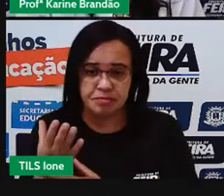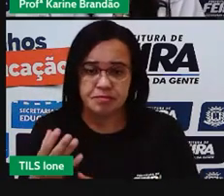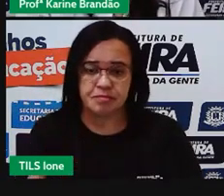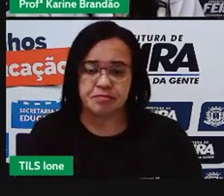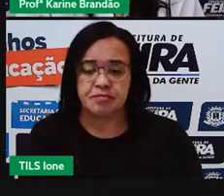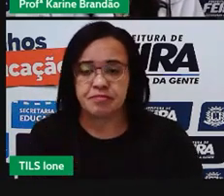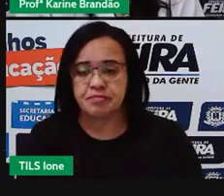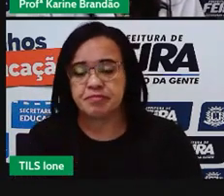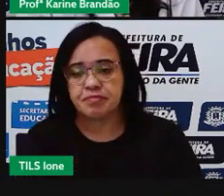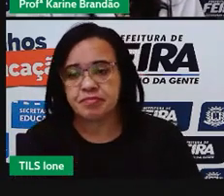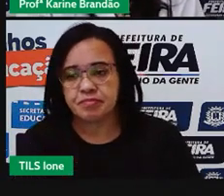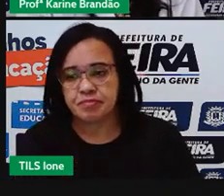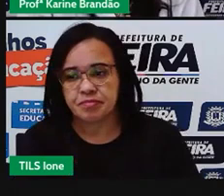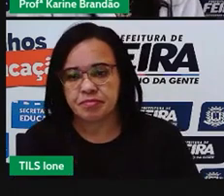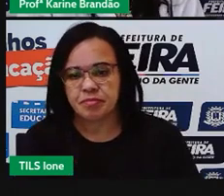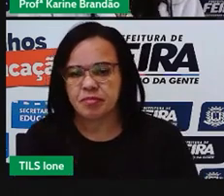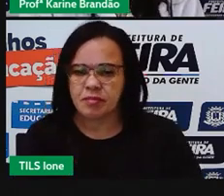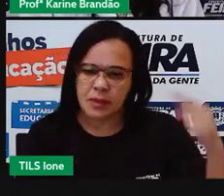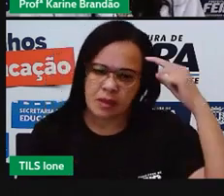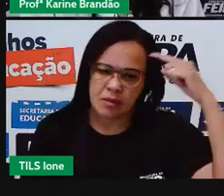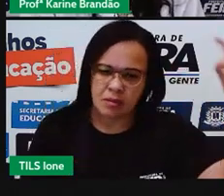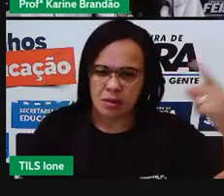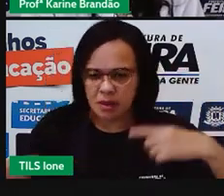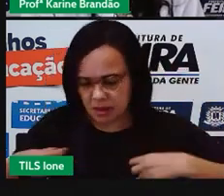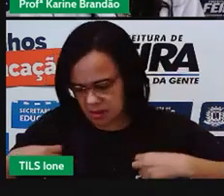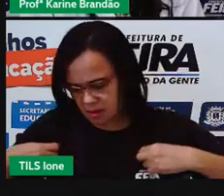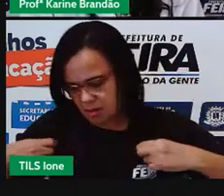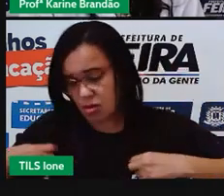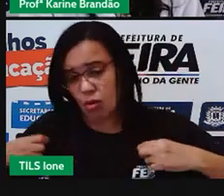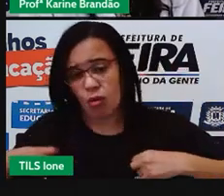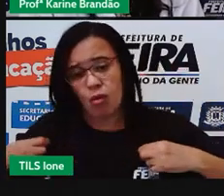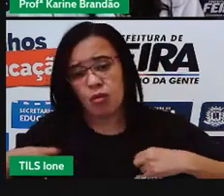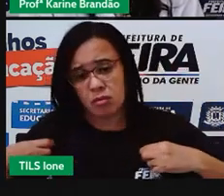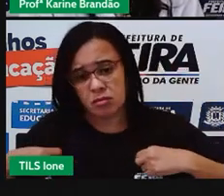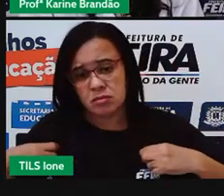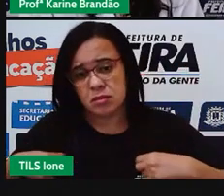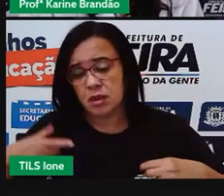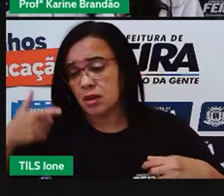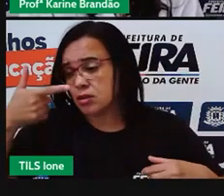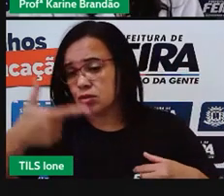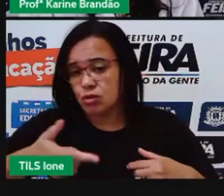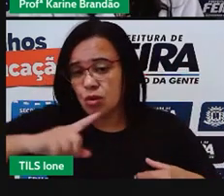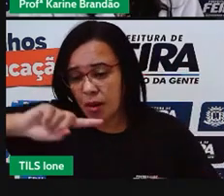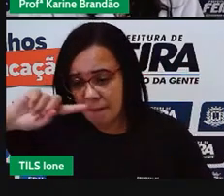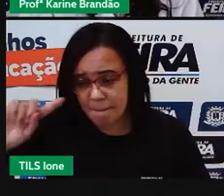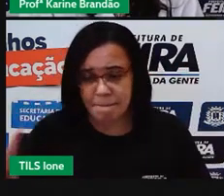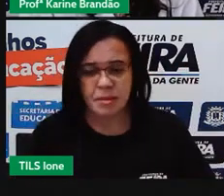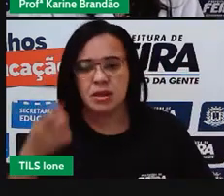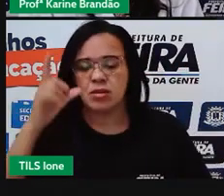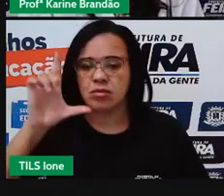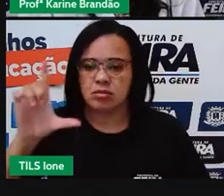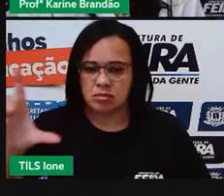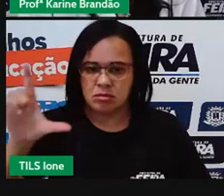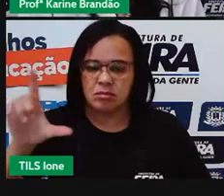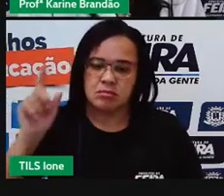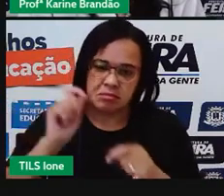Quando a gente pensa na produção de uma camisa de algodão, 2.000 litros de água são consumidos.